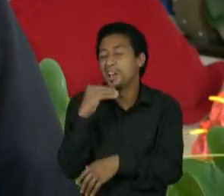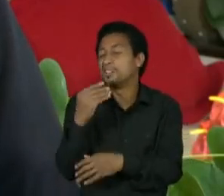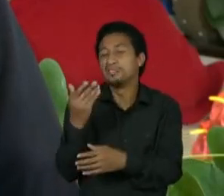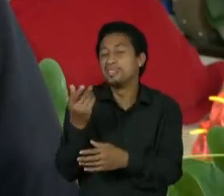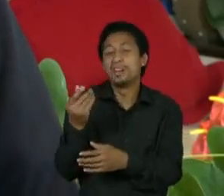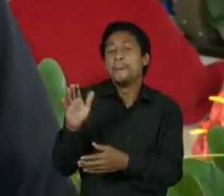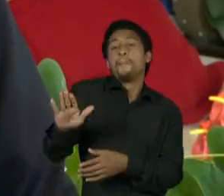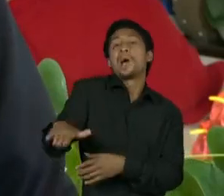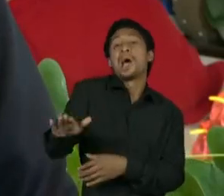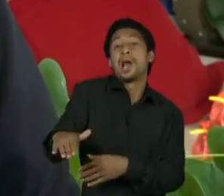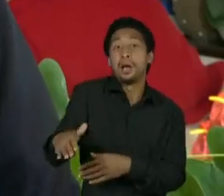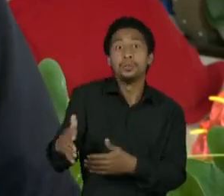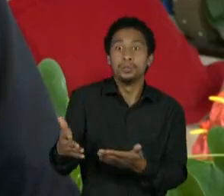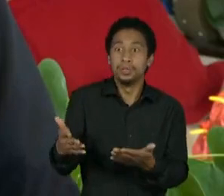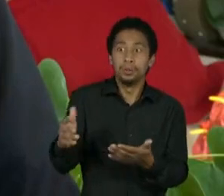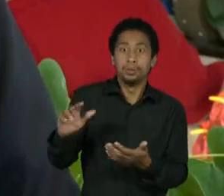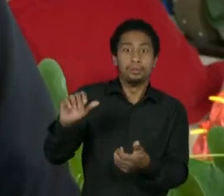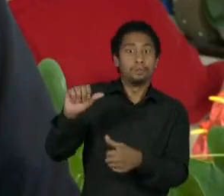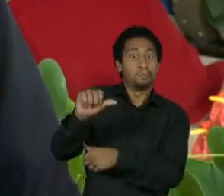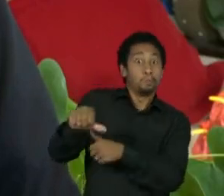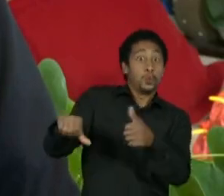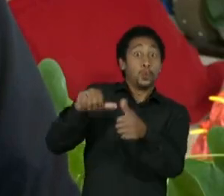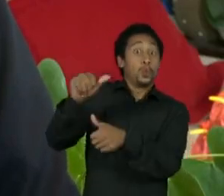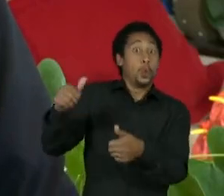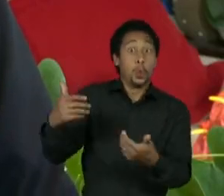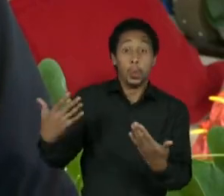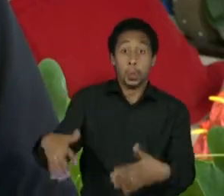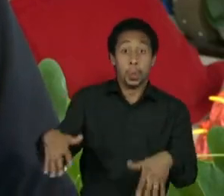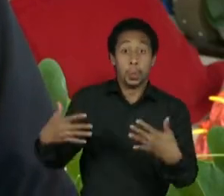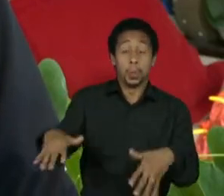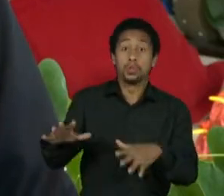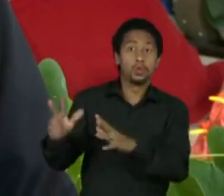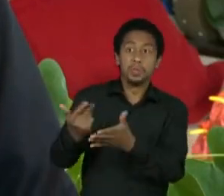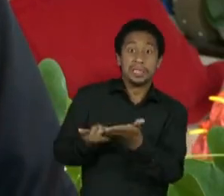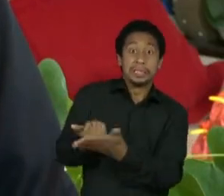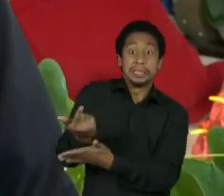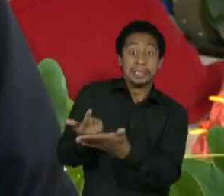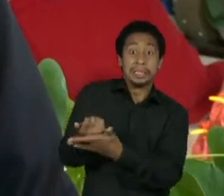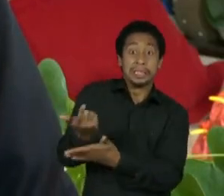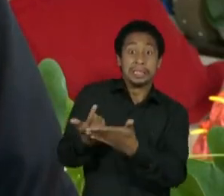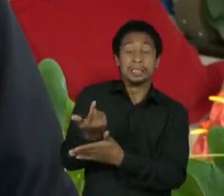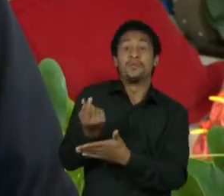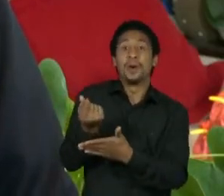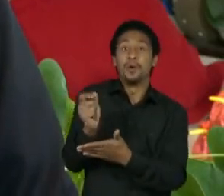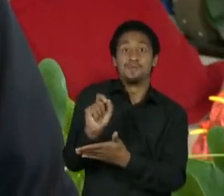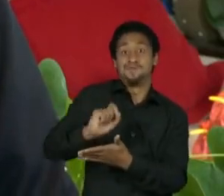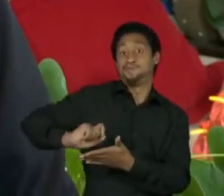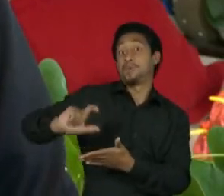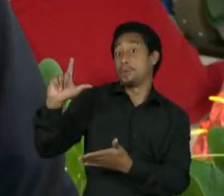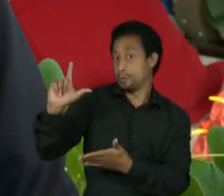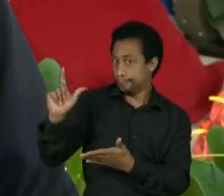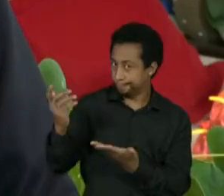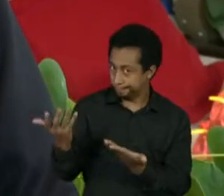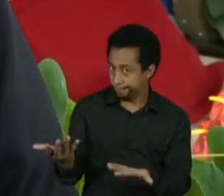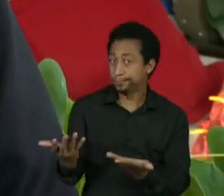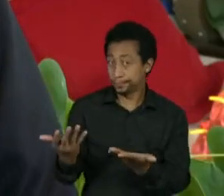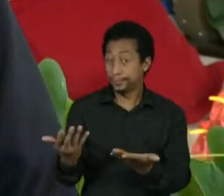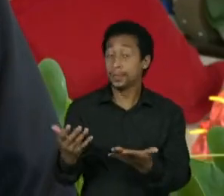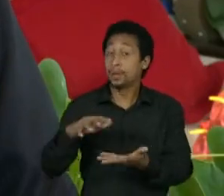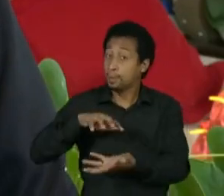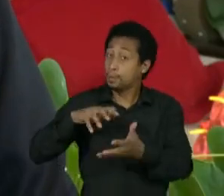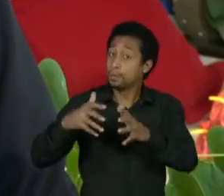significativamente, porque nós ainda precisamos dele. A transição energética é, sobretudo, um problema